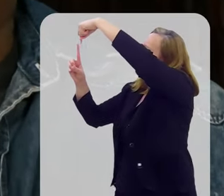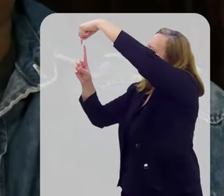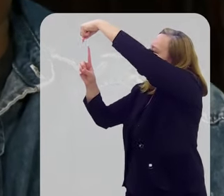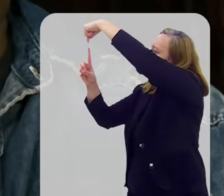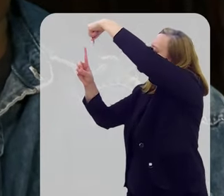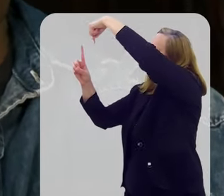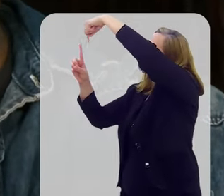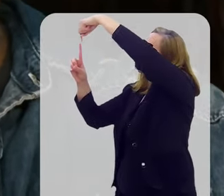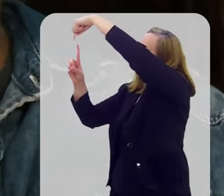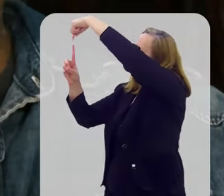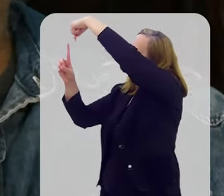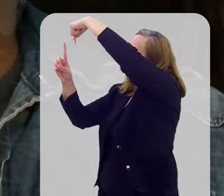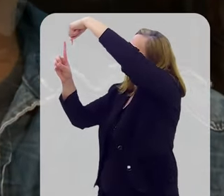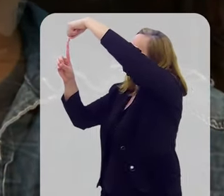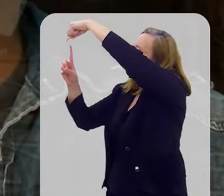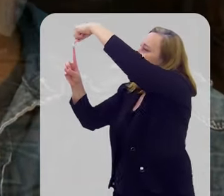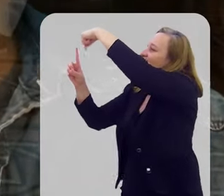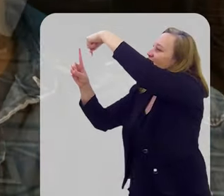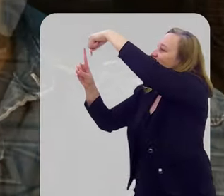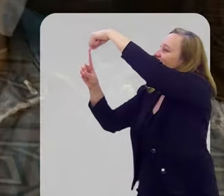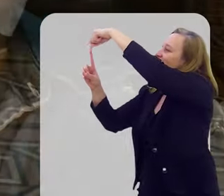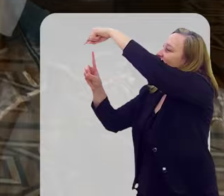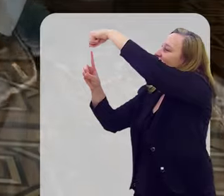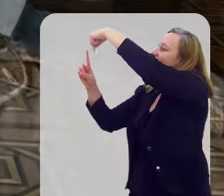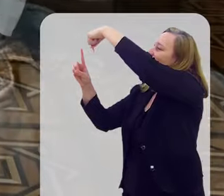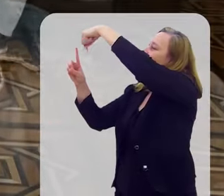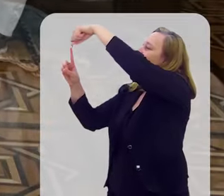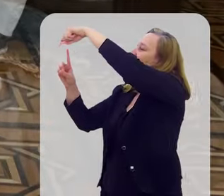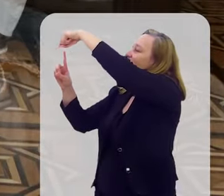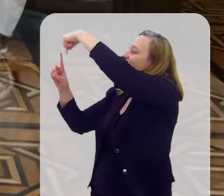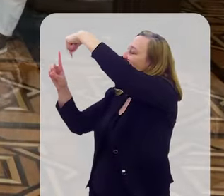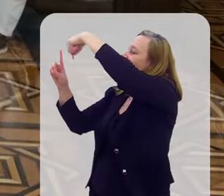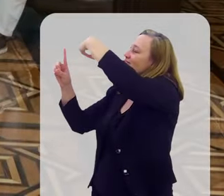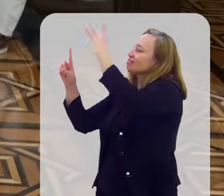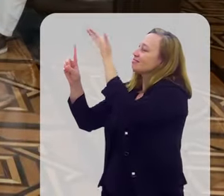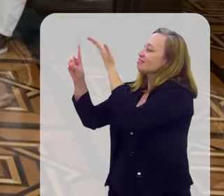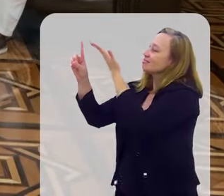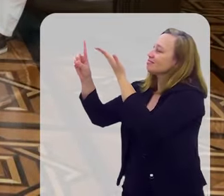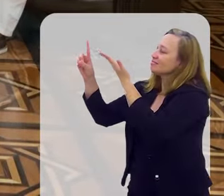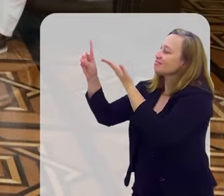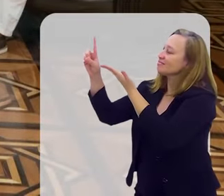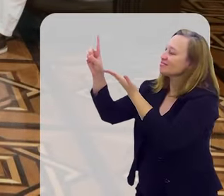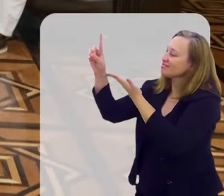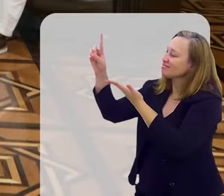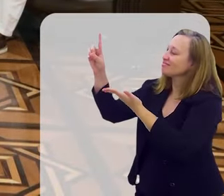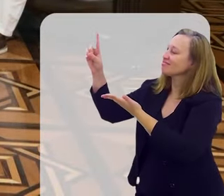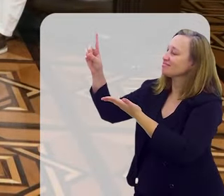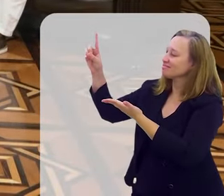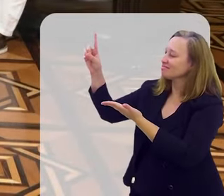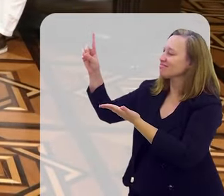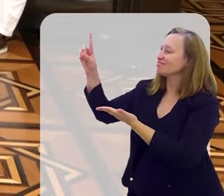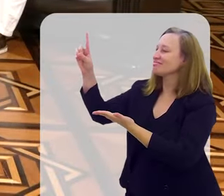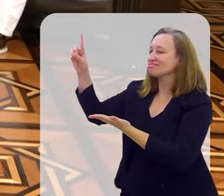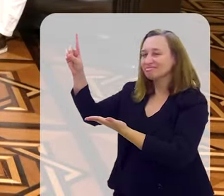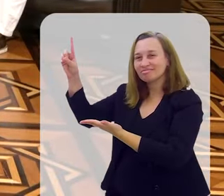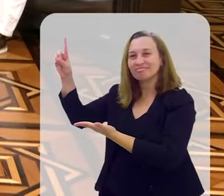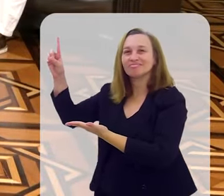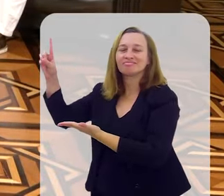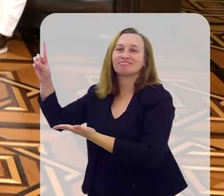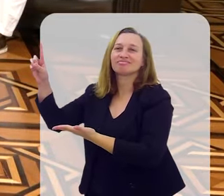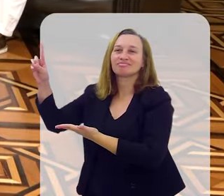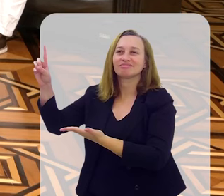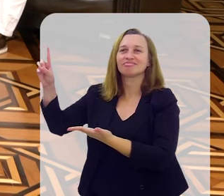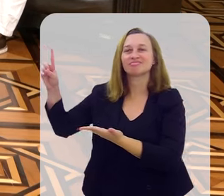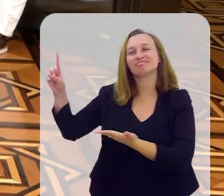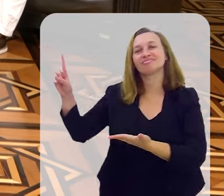santo, santo, santo, tu és.